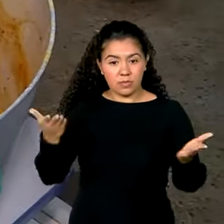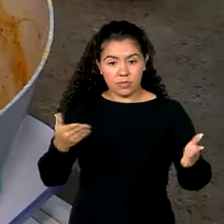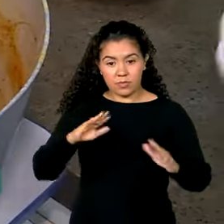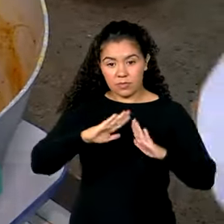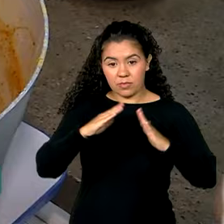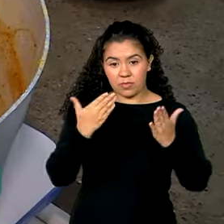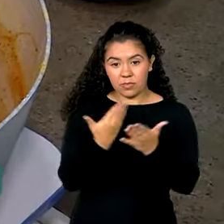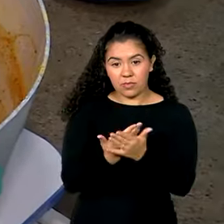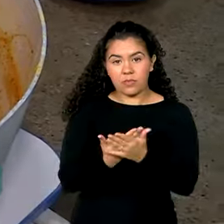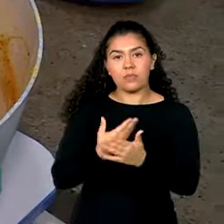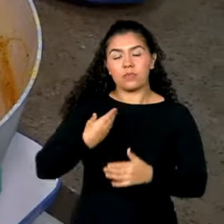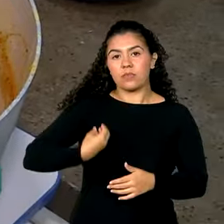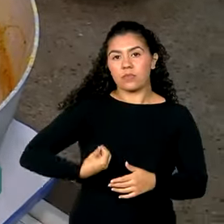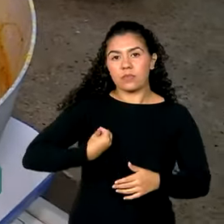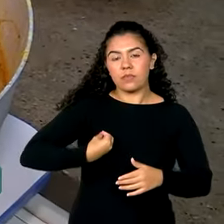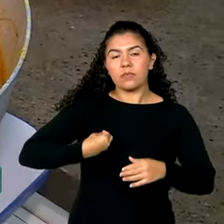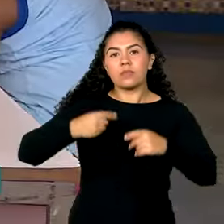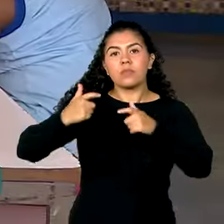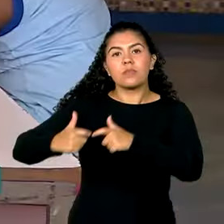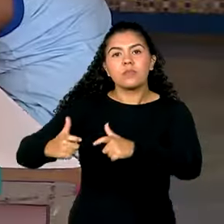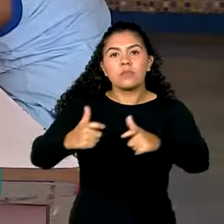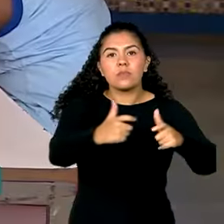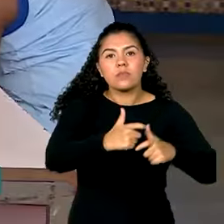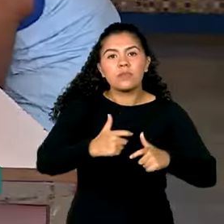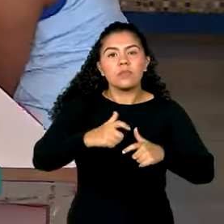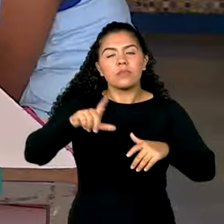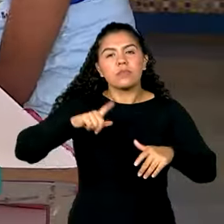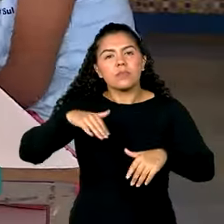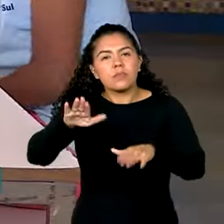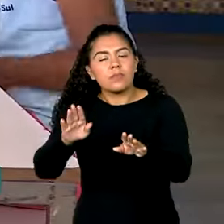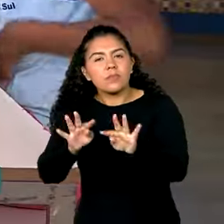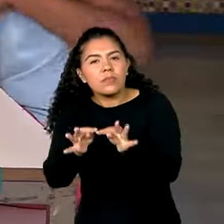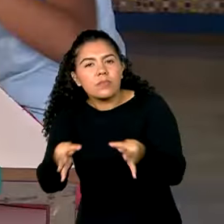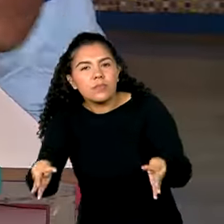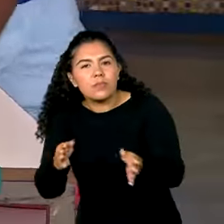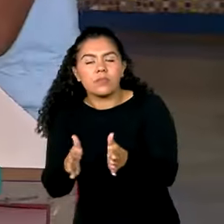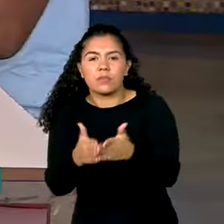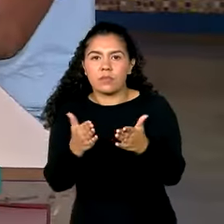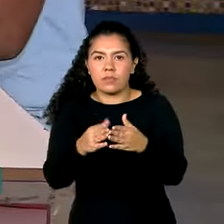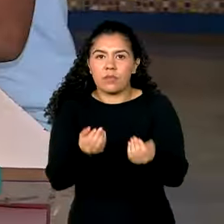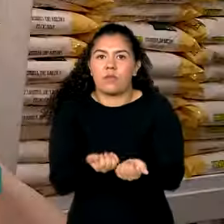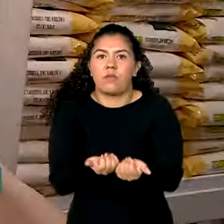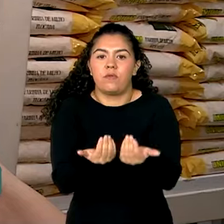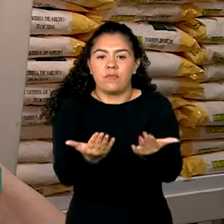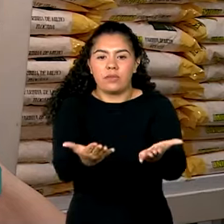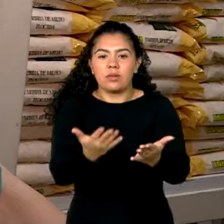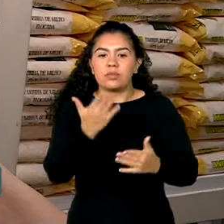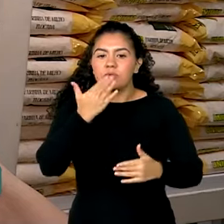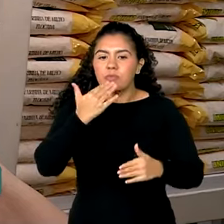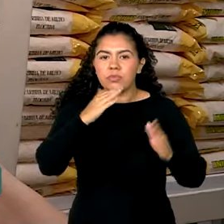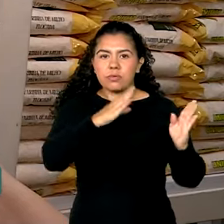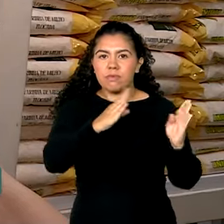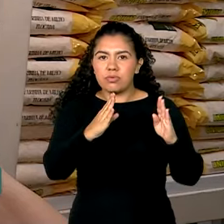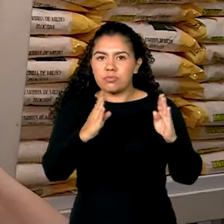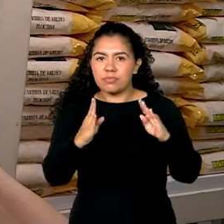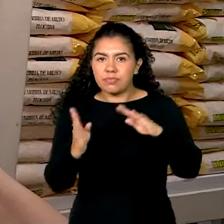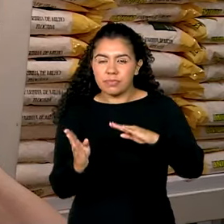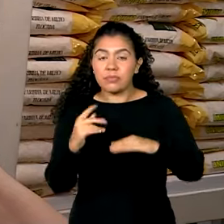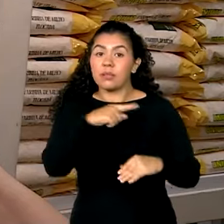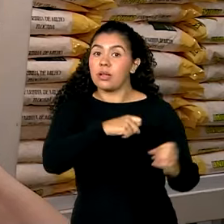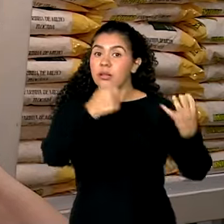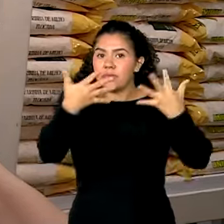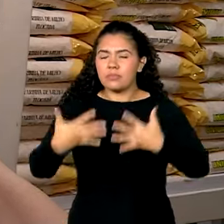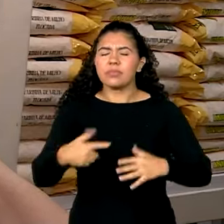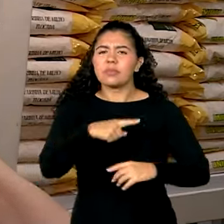localizadas em áreas de maior vulnerabilidade oferecem mais de uma refeição por turno. Isso é muito importante porque a gente entende que tem